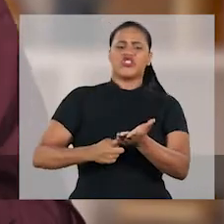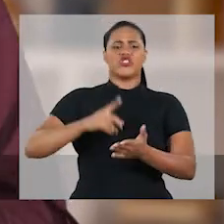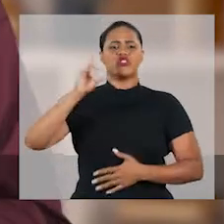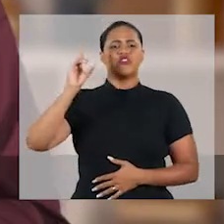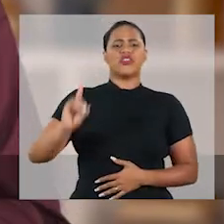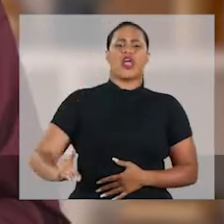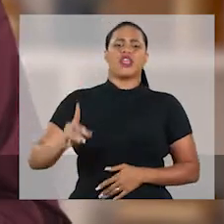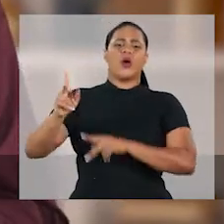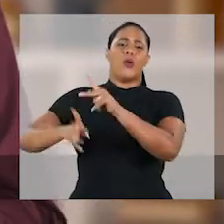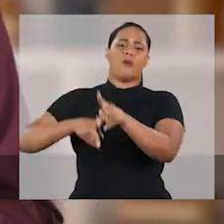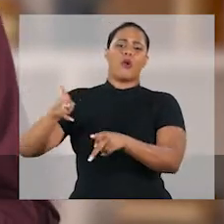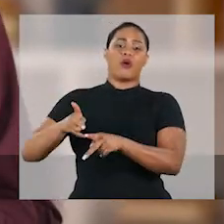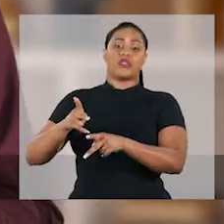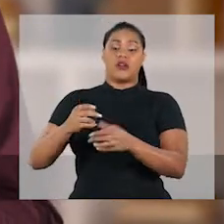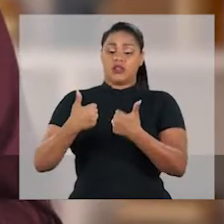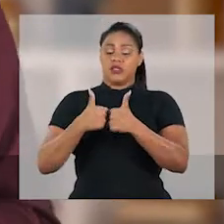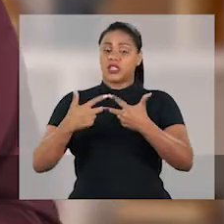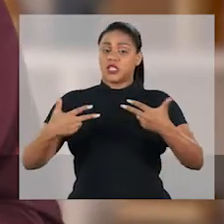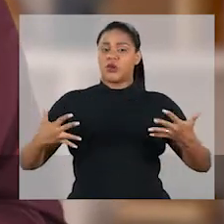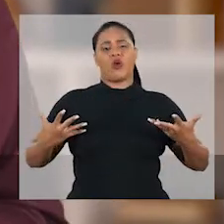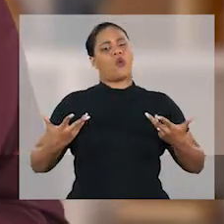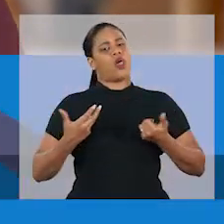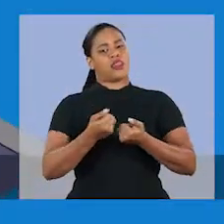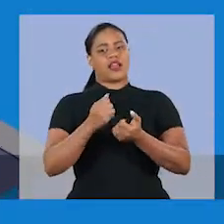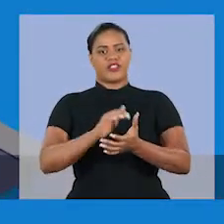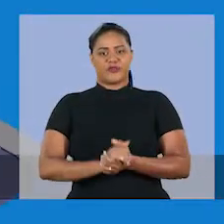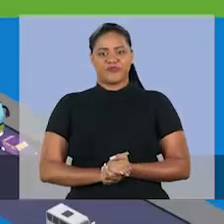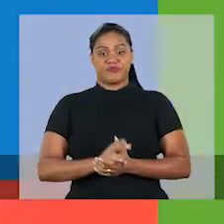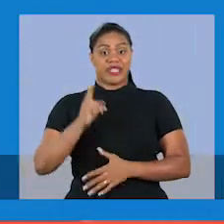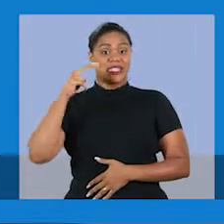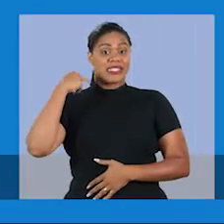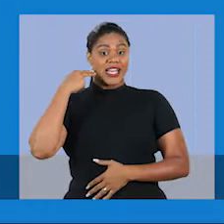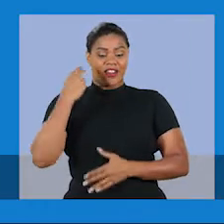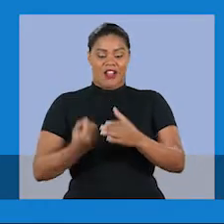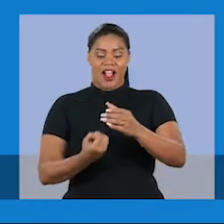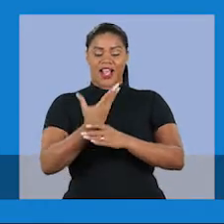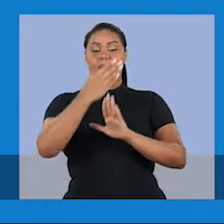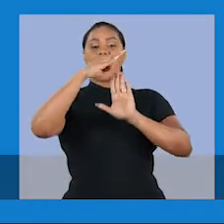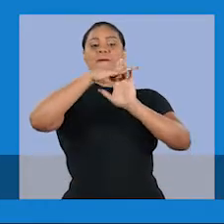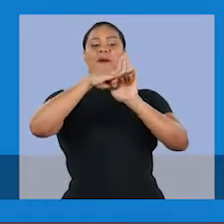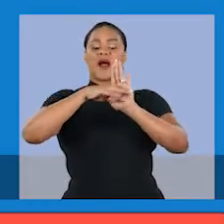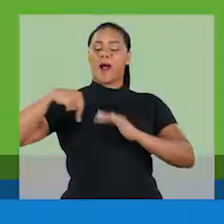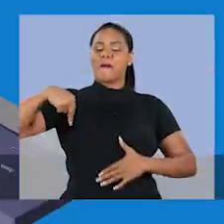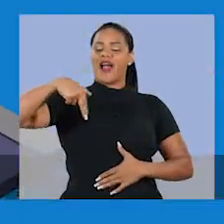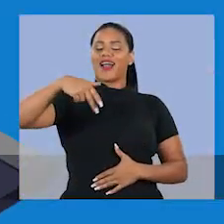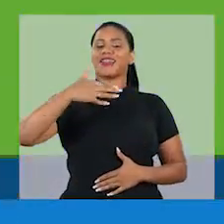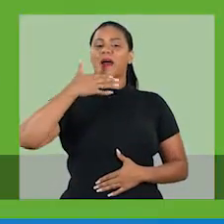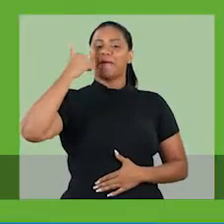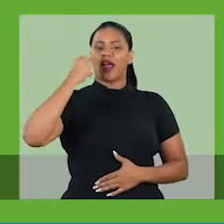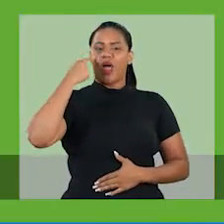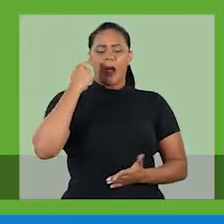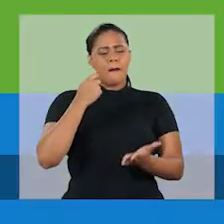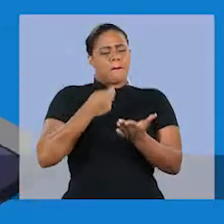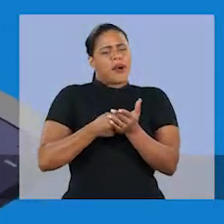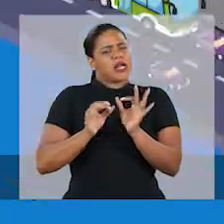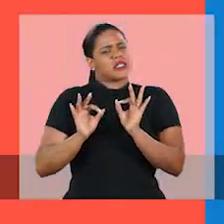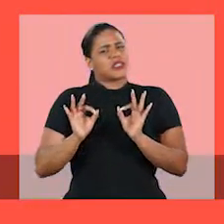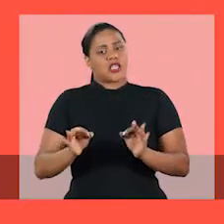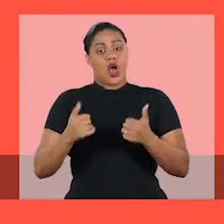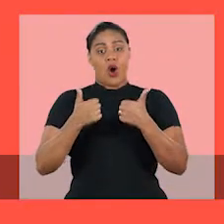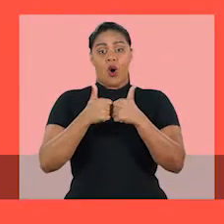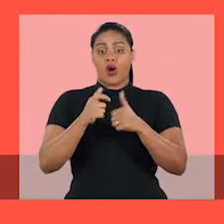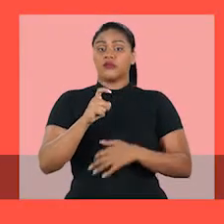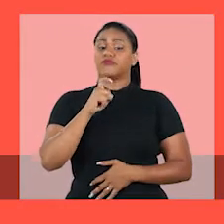direito da população a um transporte de qualidade. Zé Neto vai criar o programa Andar Melhor, com tarifa justa,